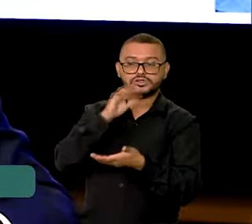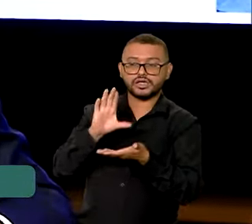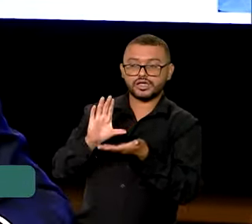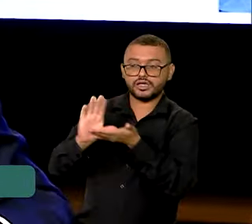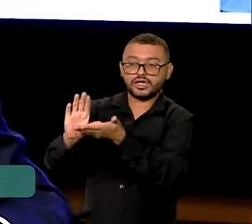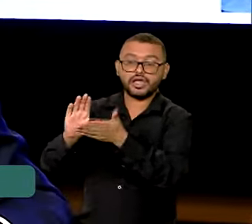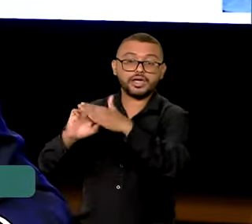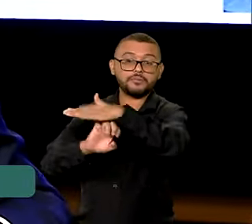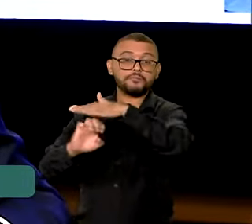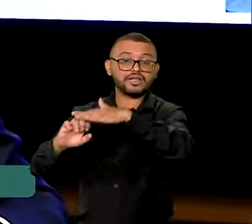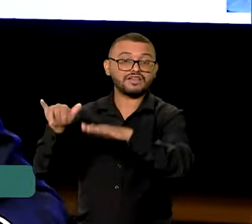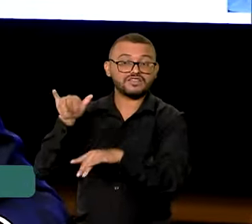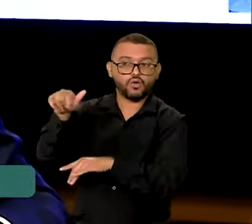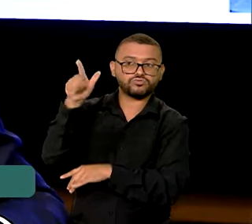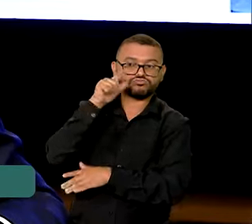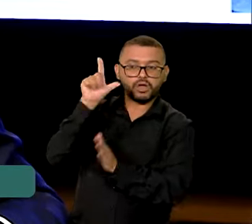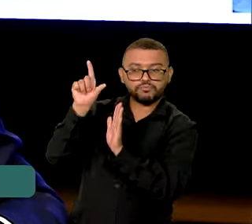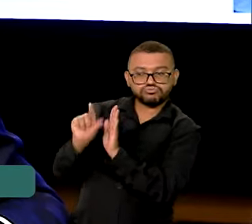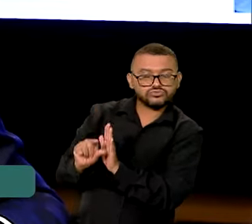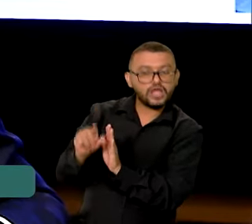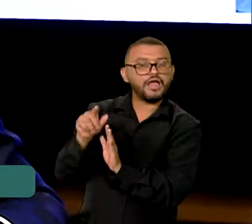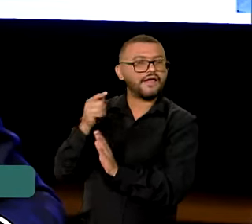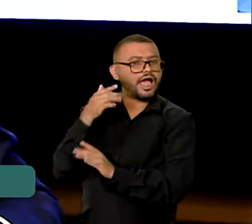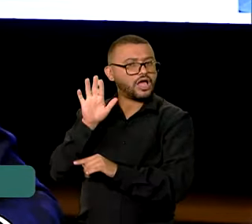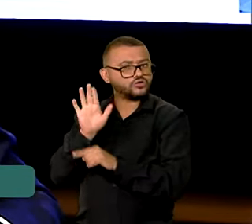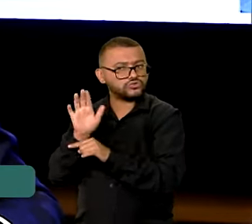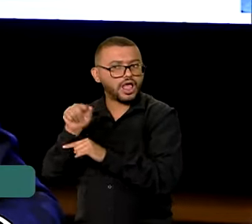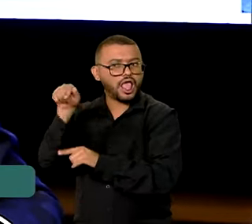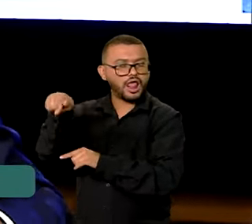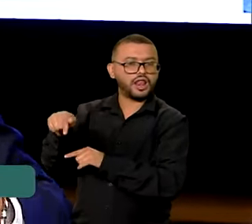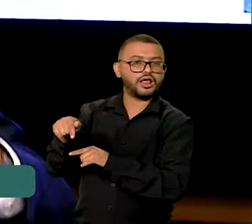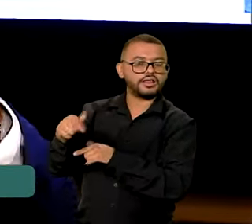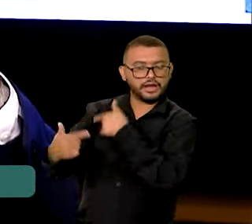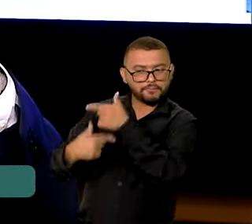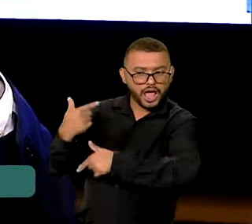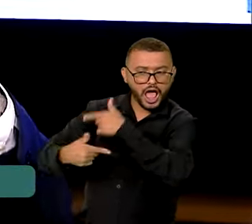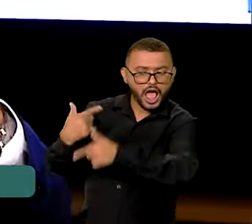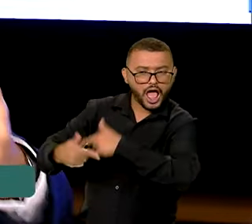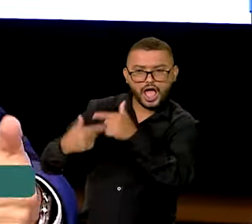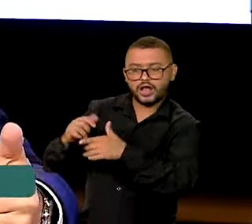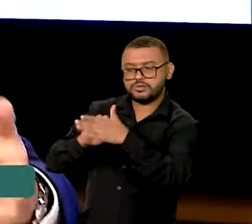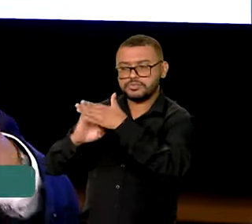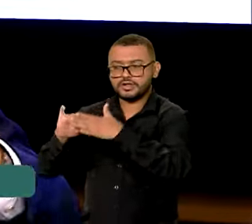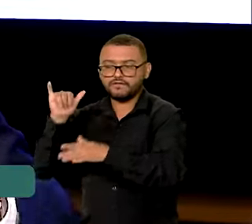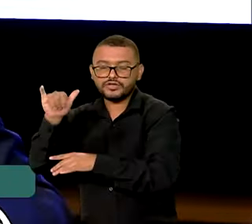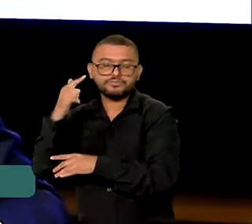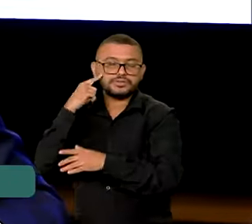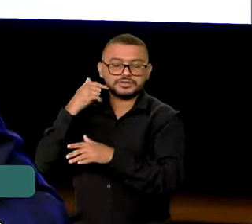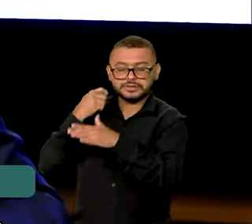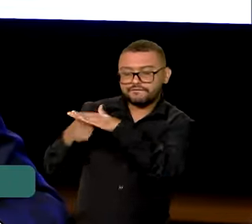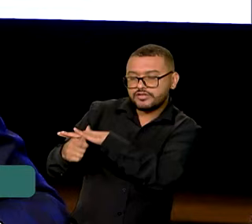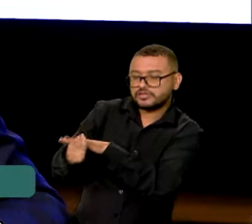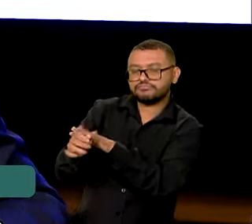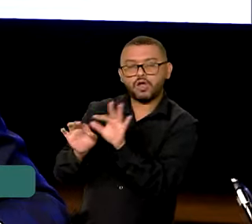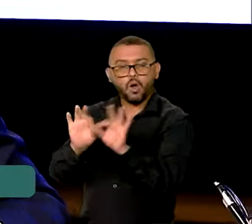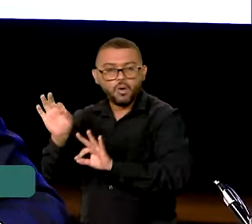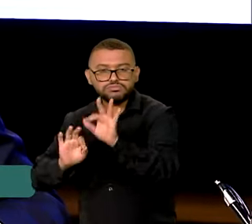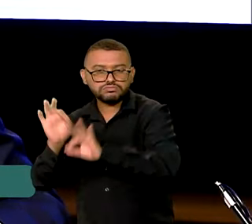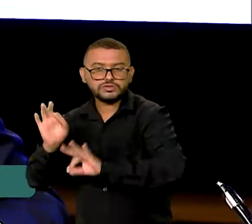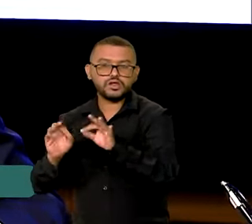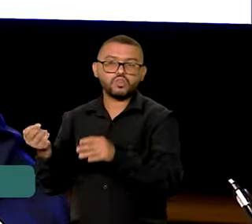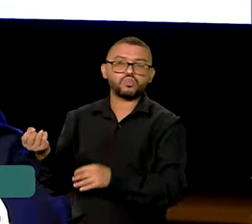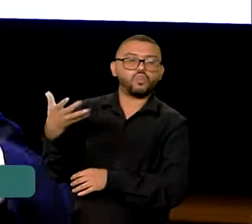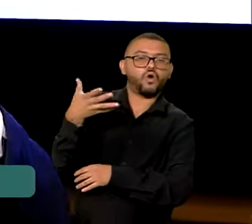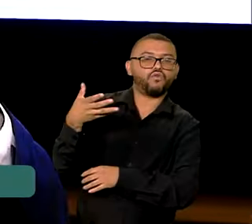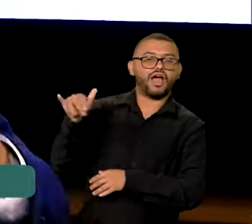companhias aéreas, porque isso vai fazer com que as aéreas possam poder fazer mais investimentos em novos aviões,